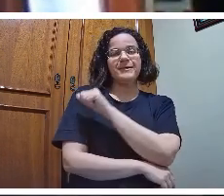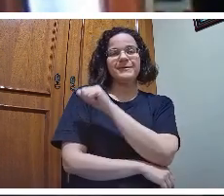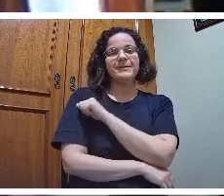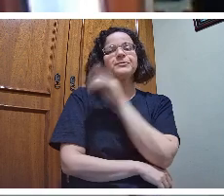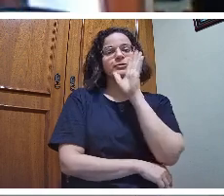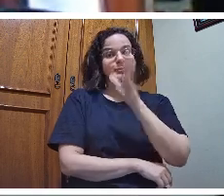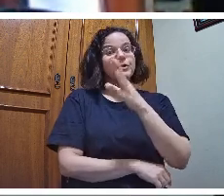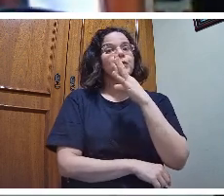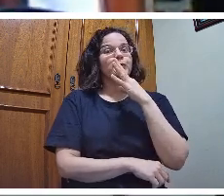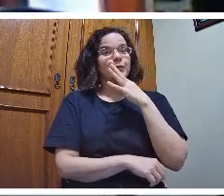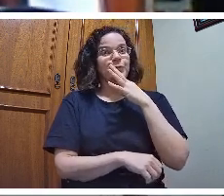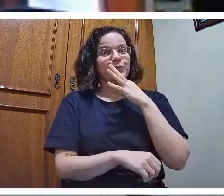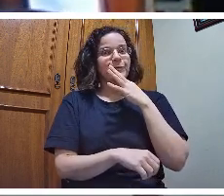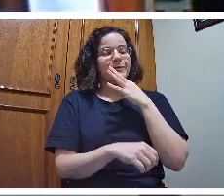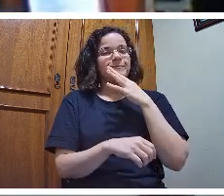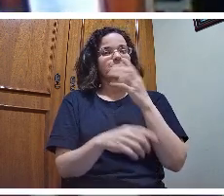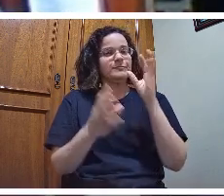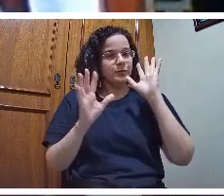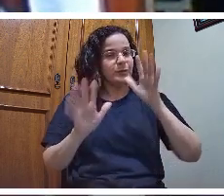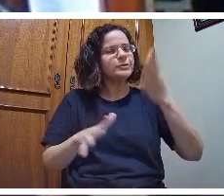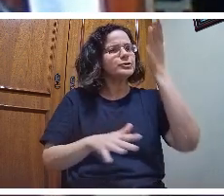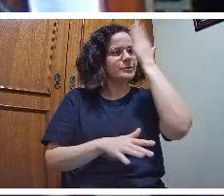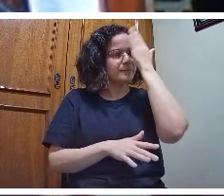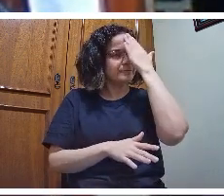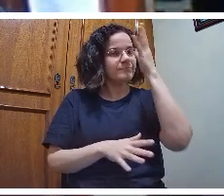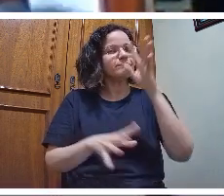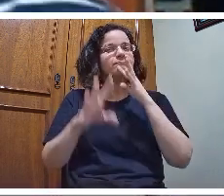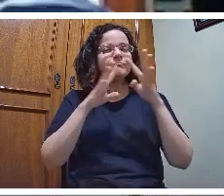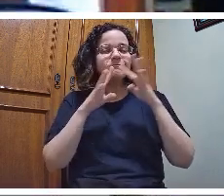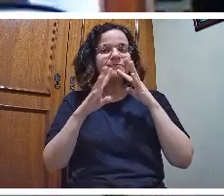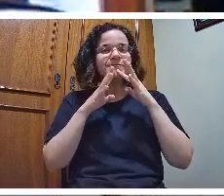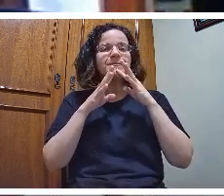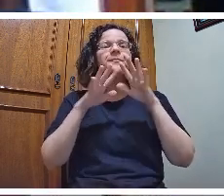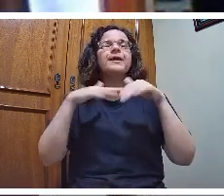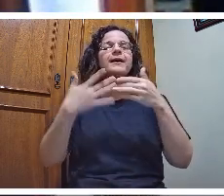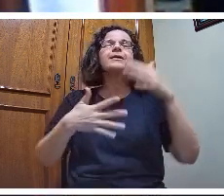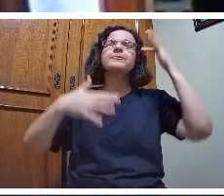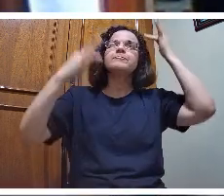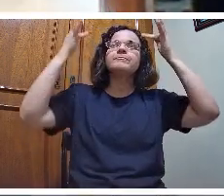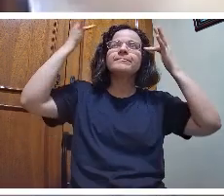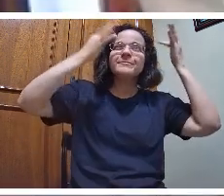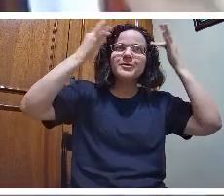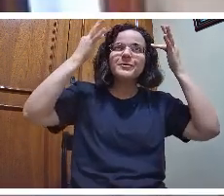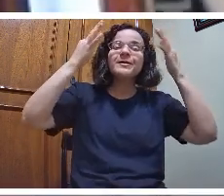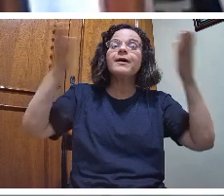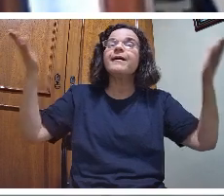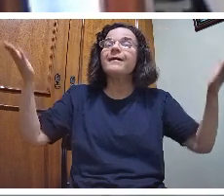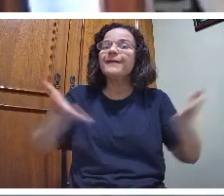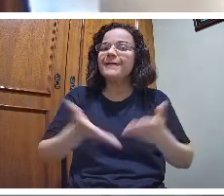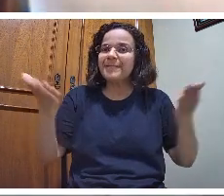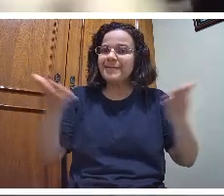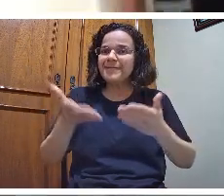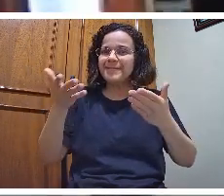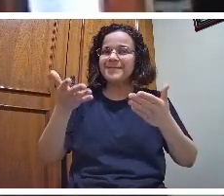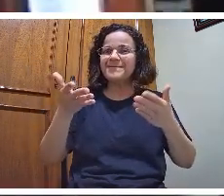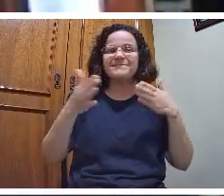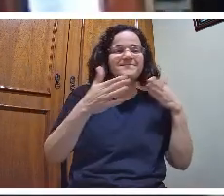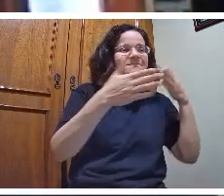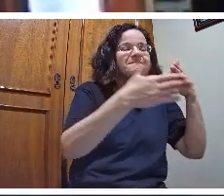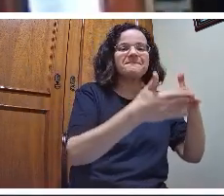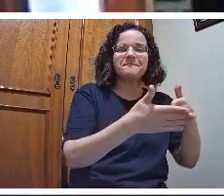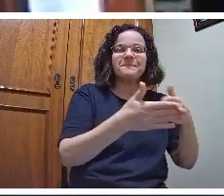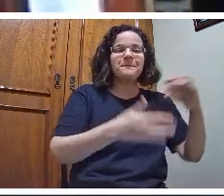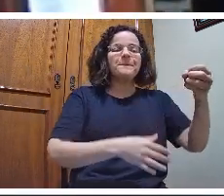empírico, passou pelo abstrato, que é a teoria, que é a análise, agora ele chega a um novo conhecimento